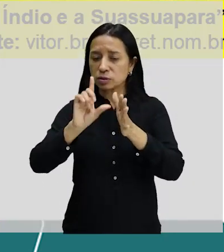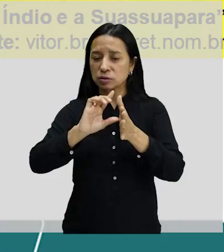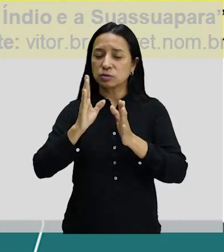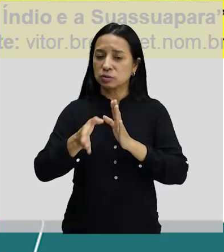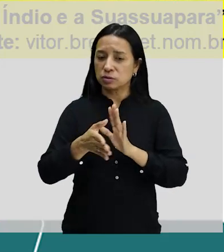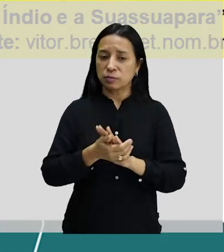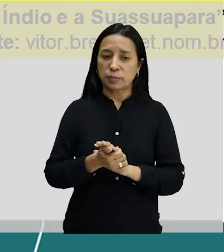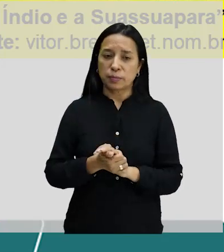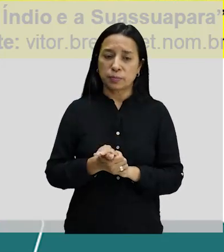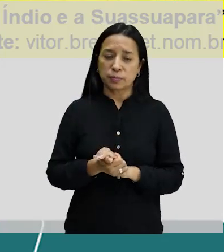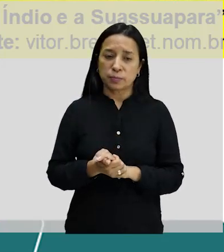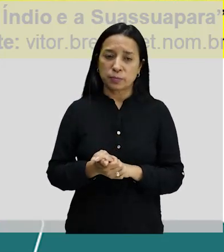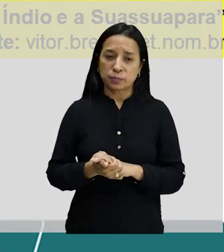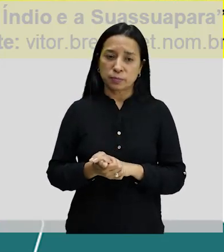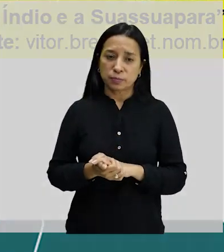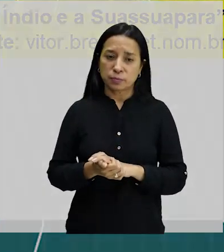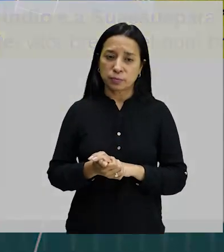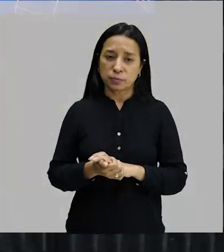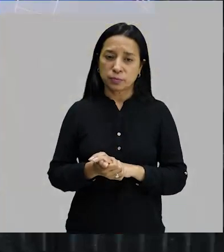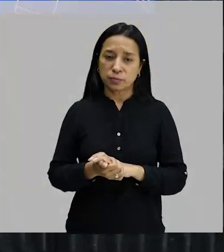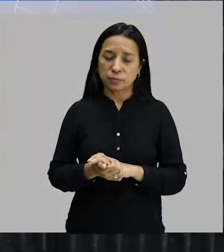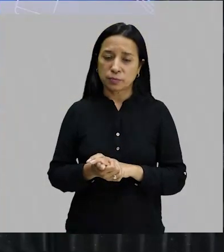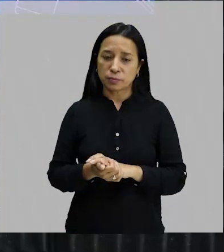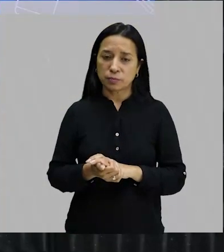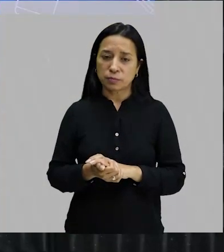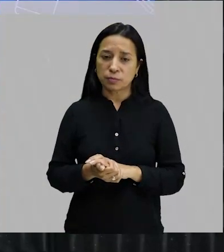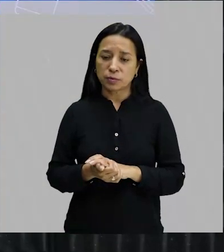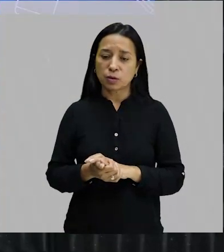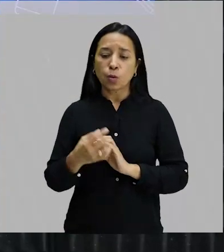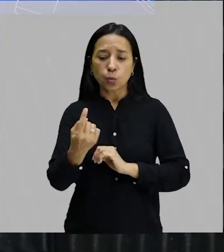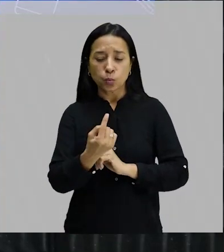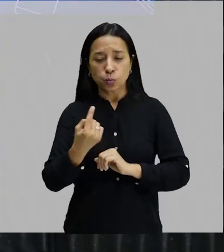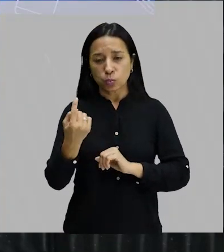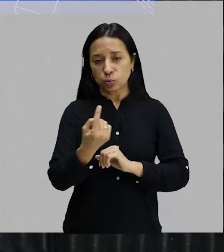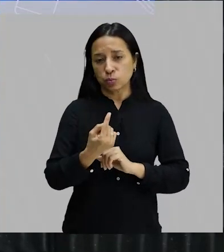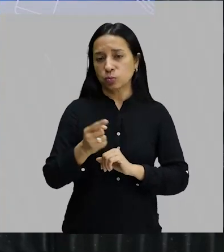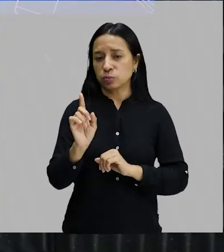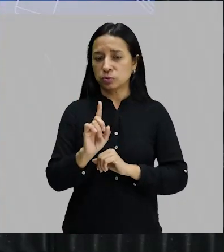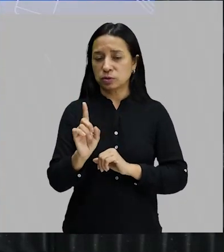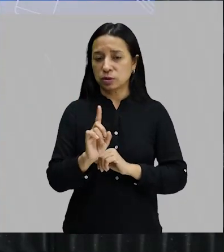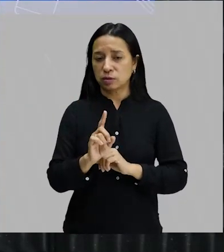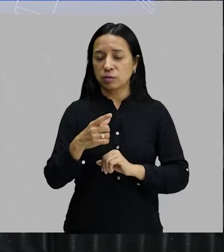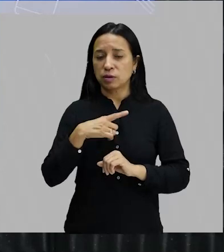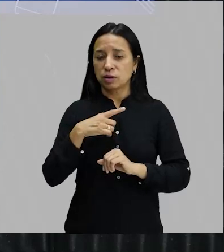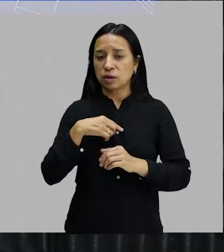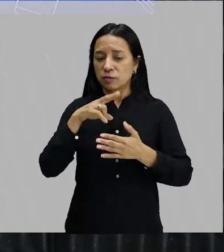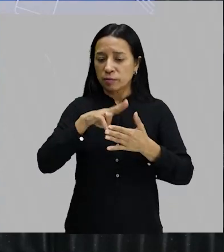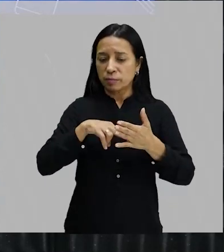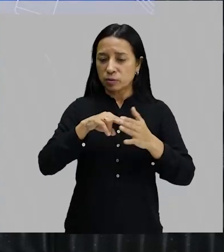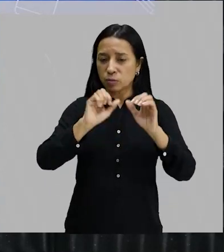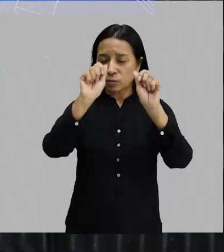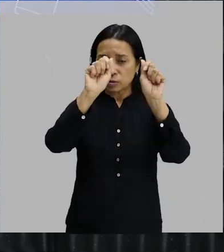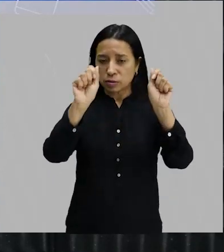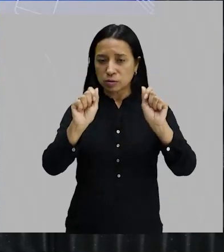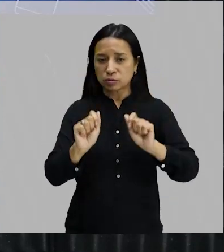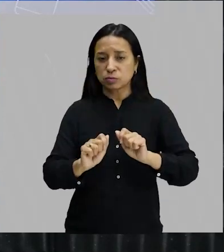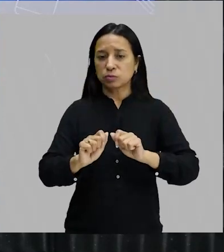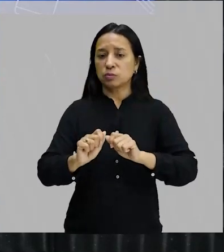perdão, e Lazar Segal, quatro pintores. Professor, foram os únicos? Não. A gente teve pintores, escultores,